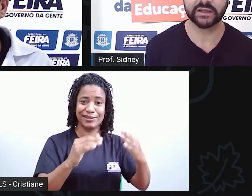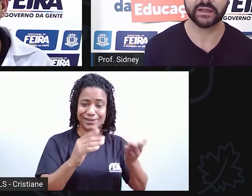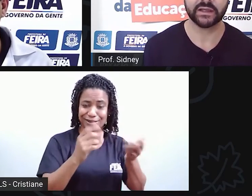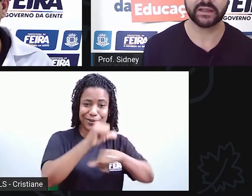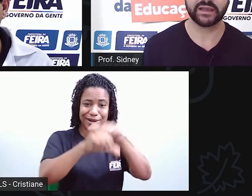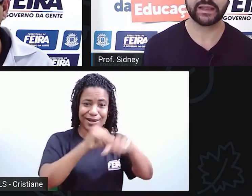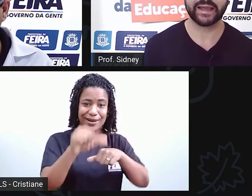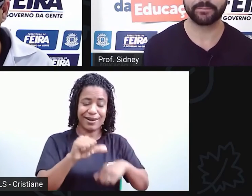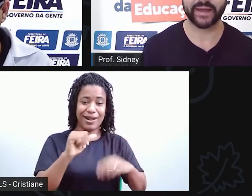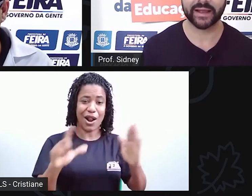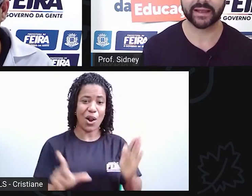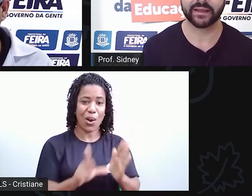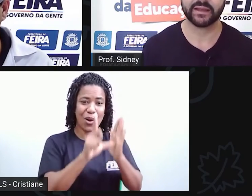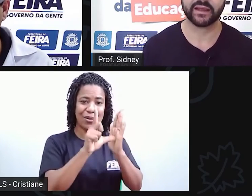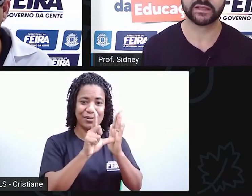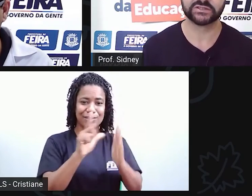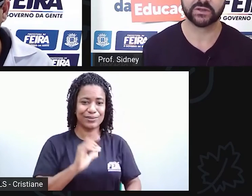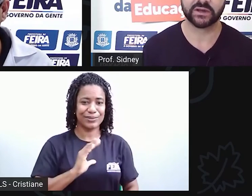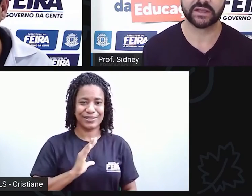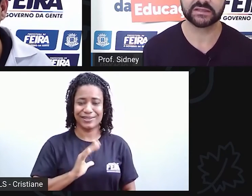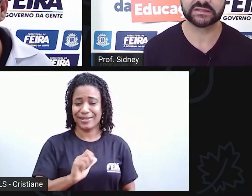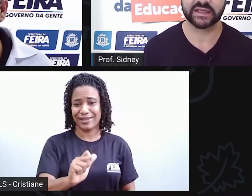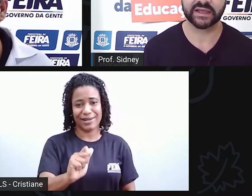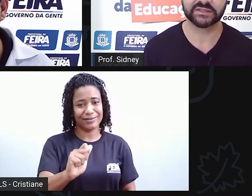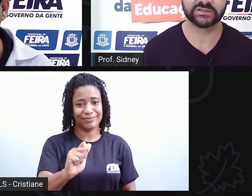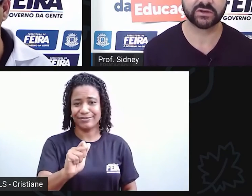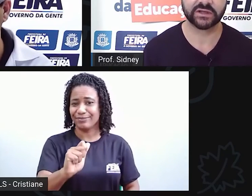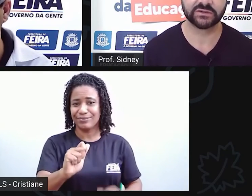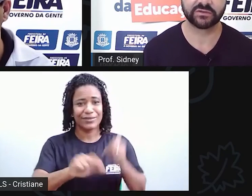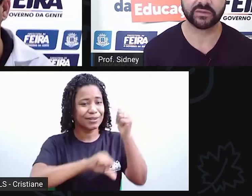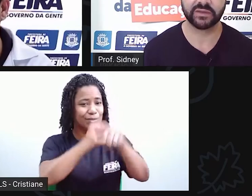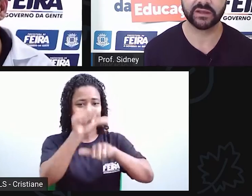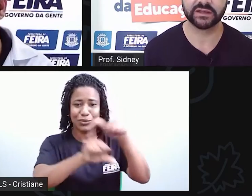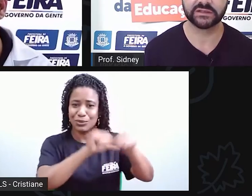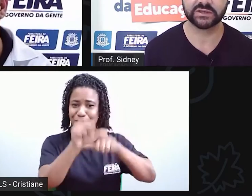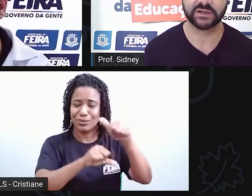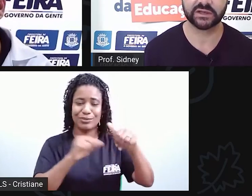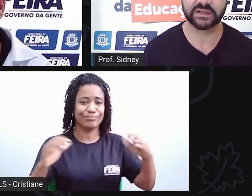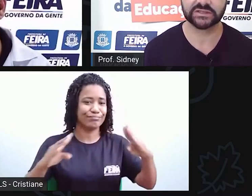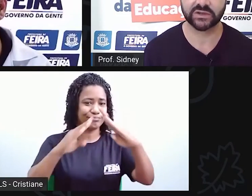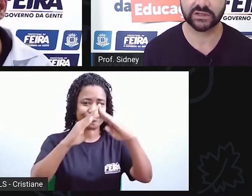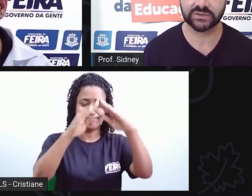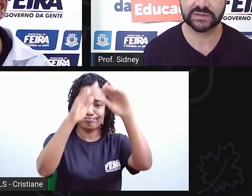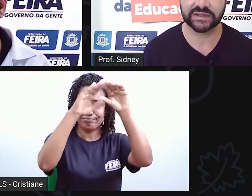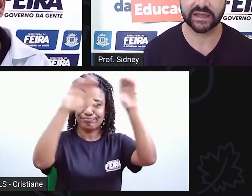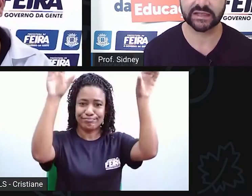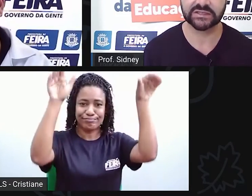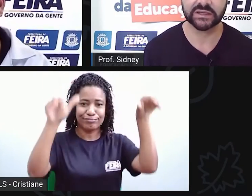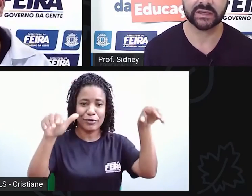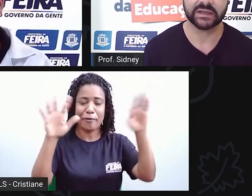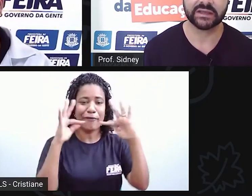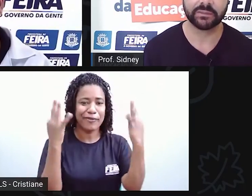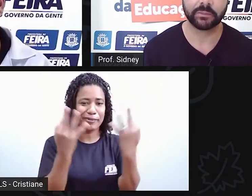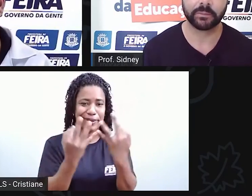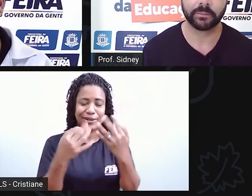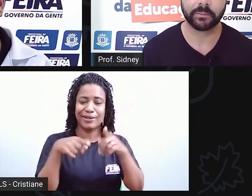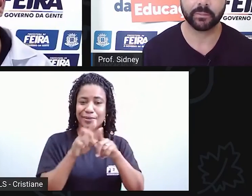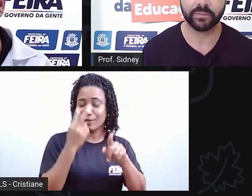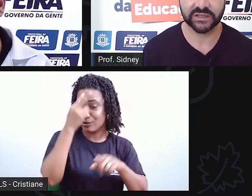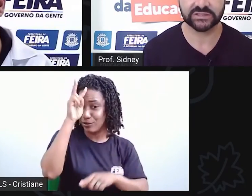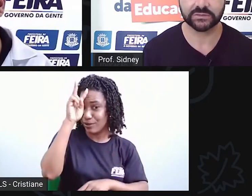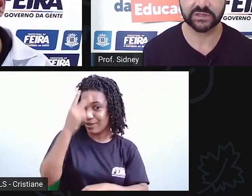história, e ele apaga a história, encerra a história de uma família, a história de uma cidade, que